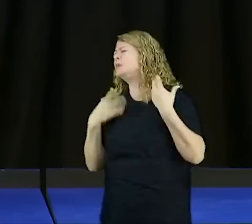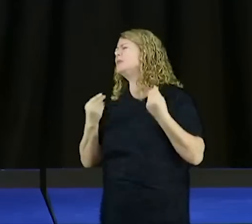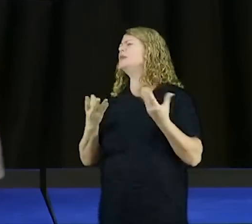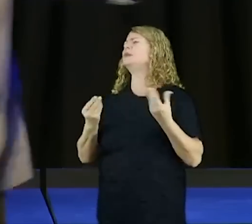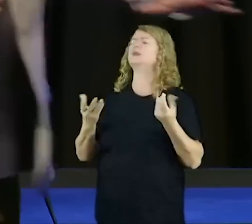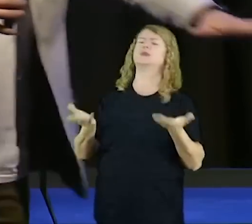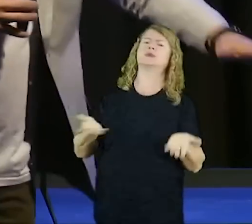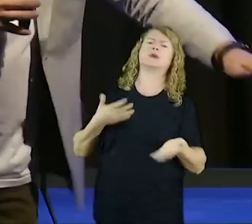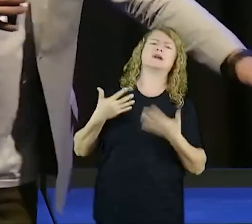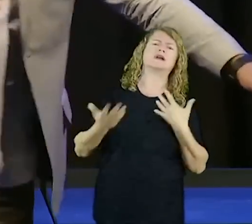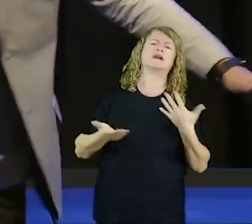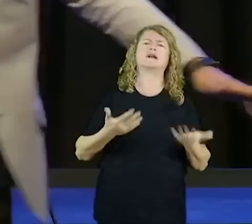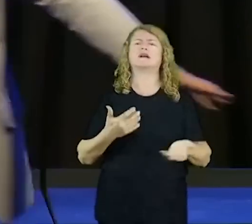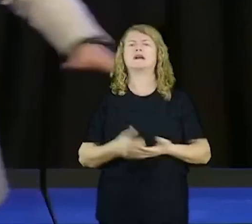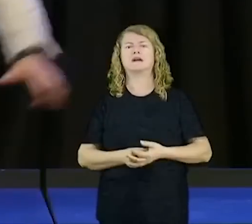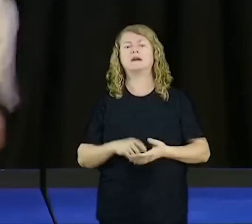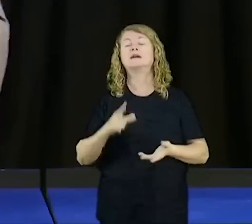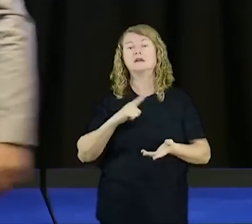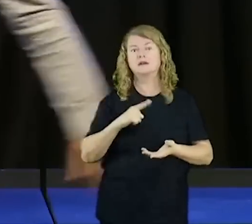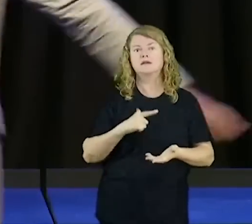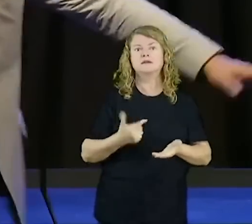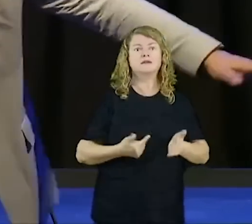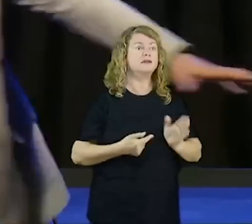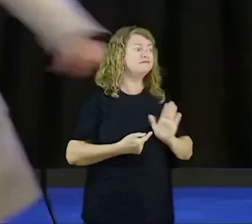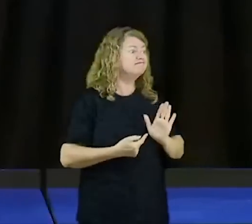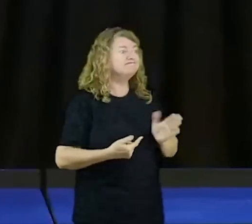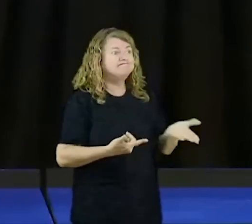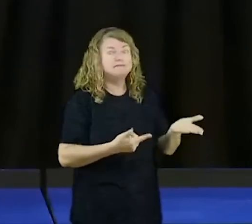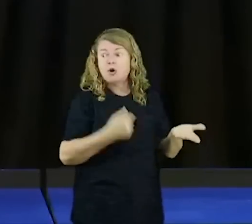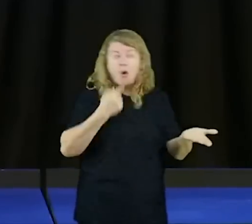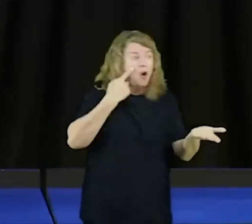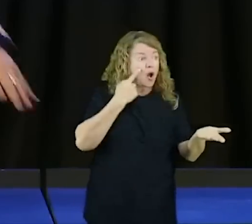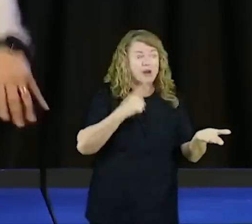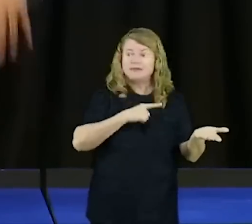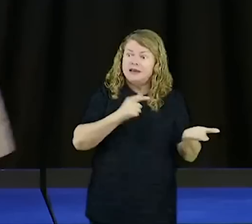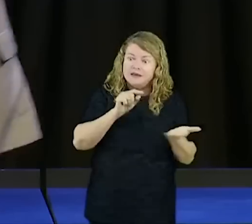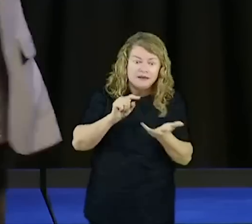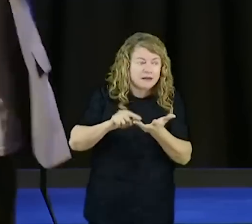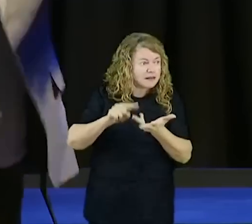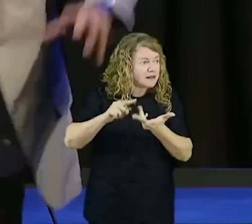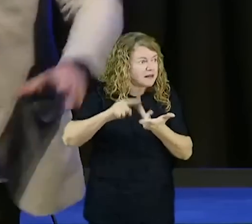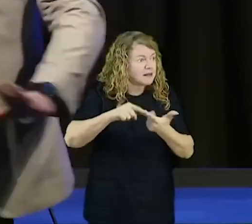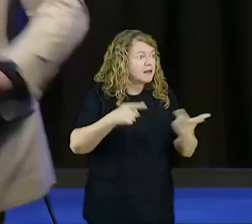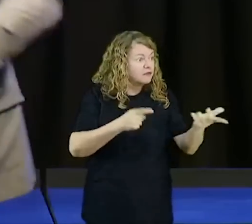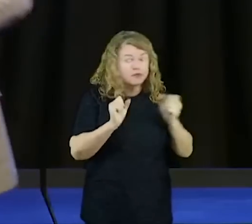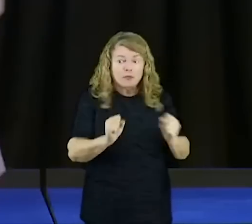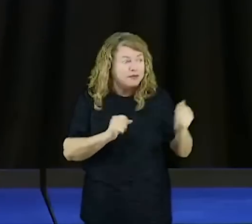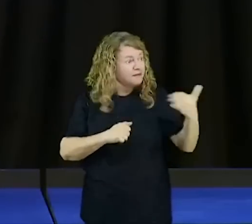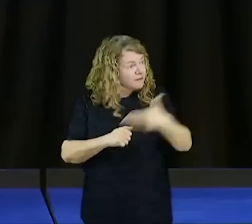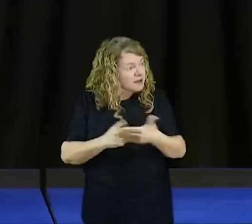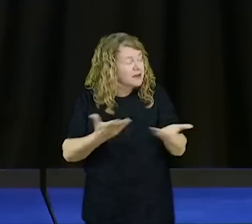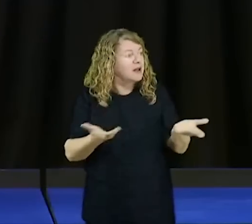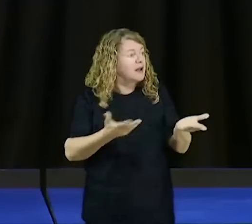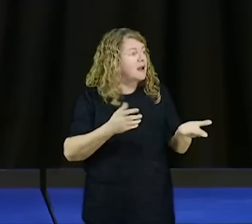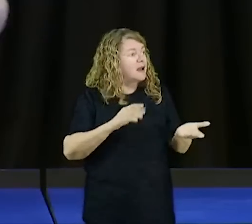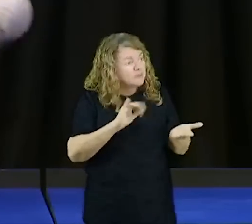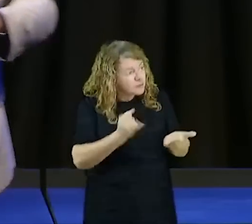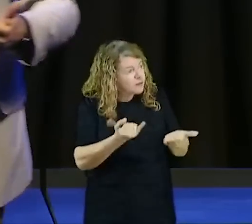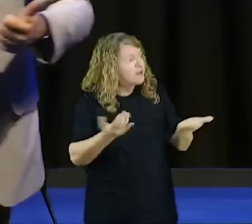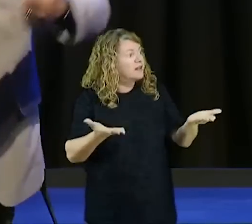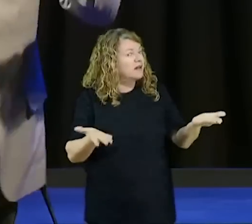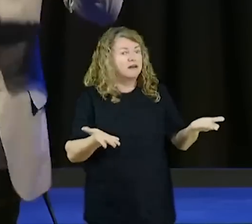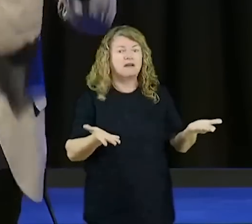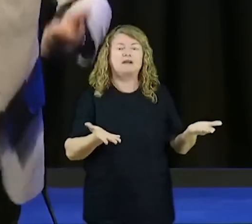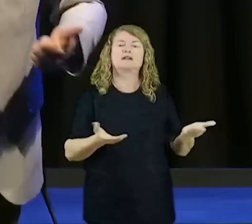uma oferta, um cardápio aqui, de tudo que você imagina, que tem na igreja, de manhã, de tarde, de noite, ele sempre vai dizer que não pode,